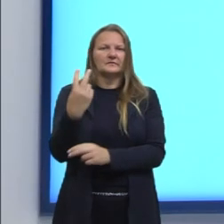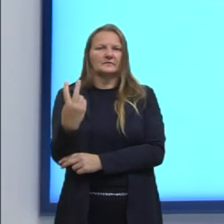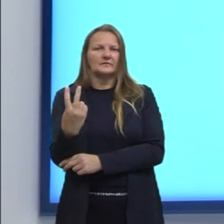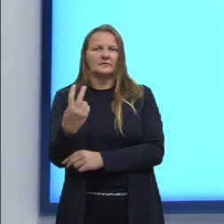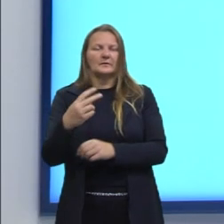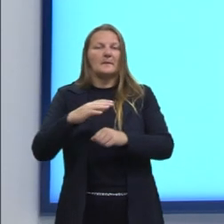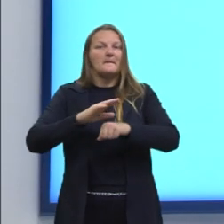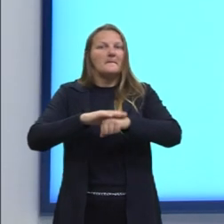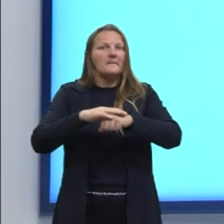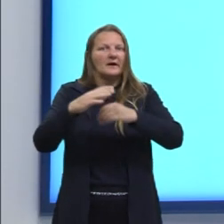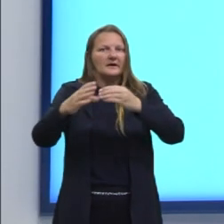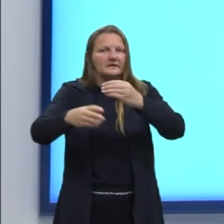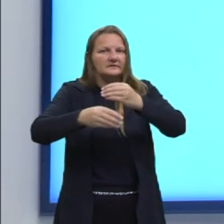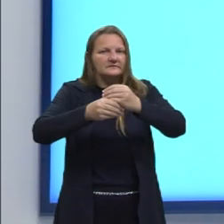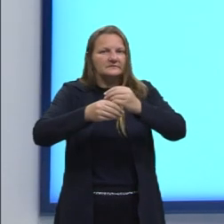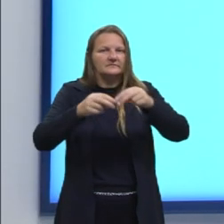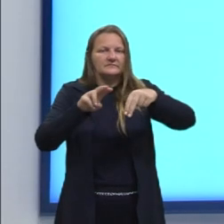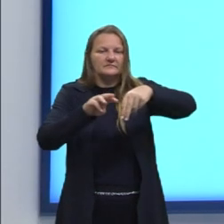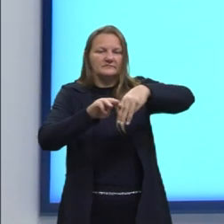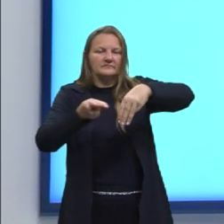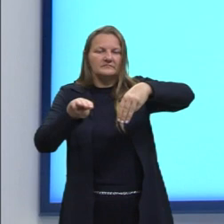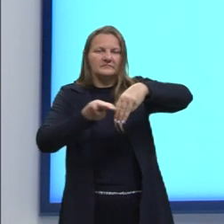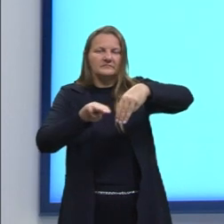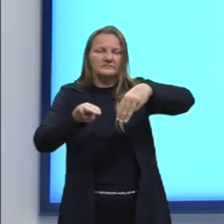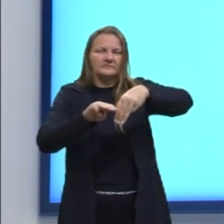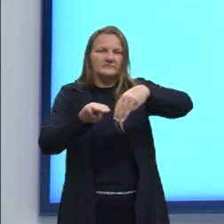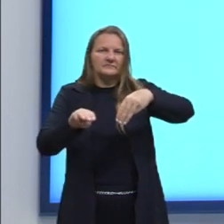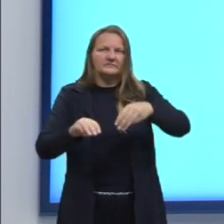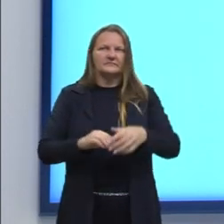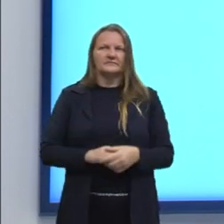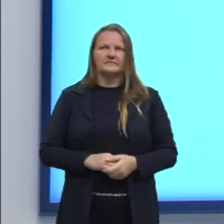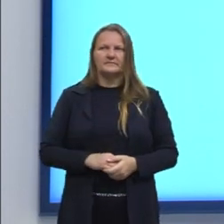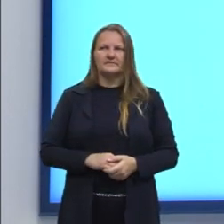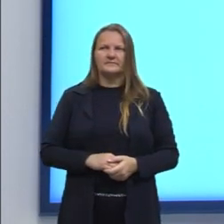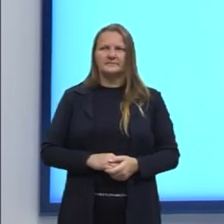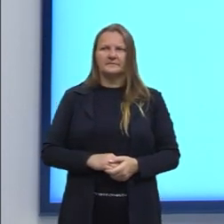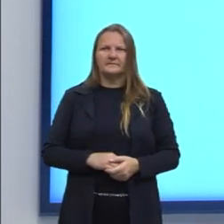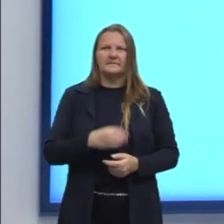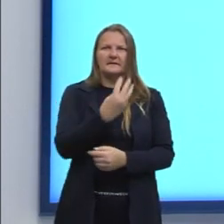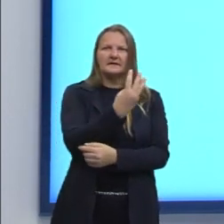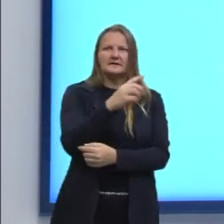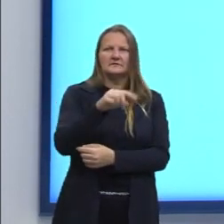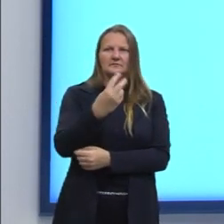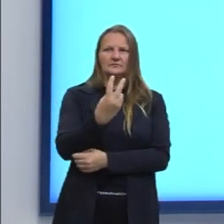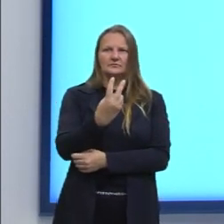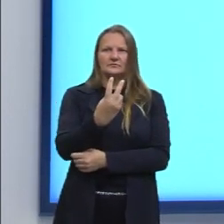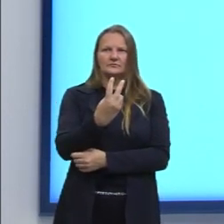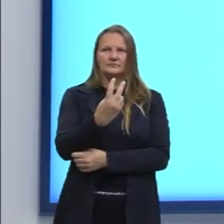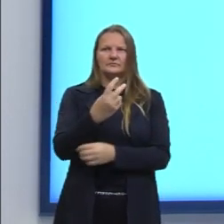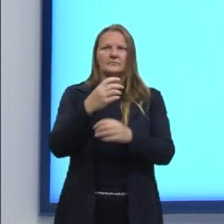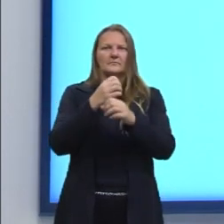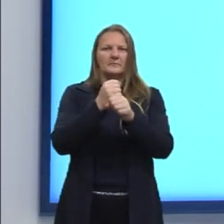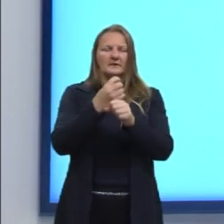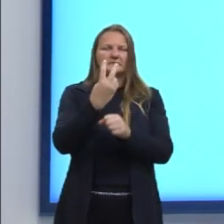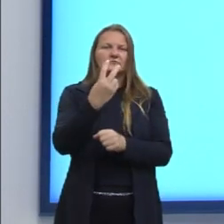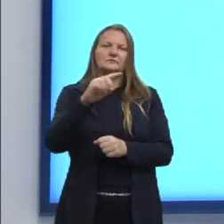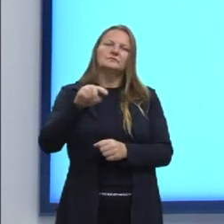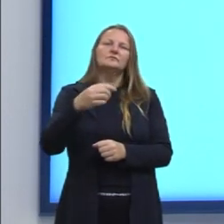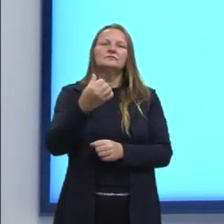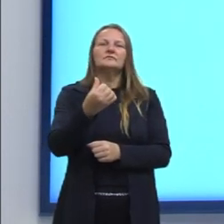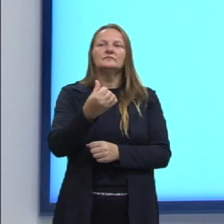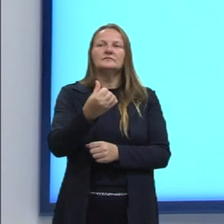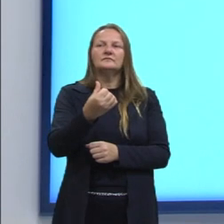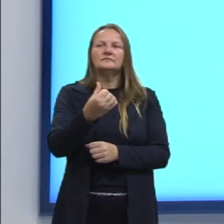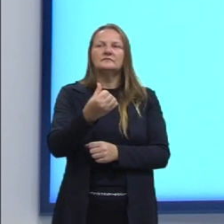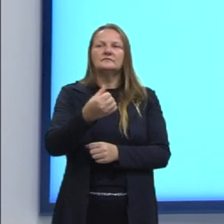a média que nós acabamos de calcular. Então, essa variação vai ser de 3,2 mais os